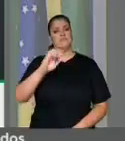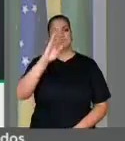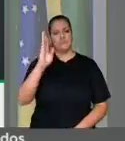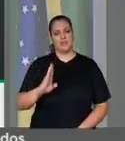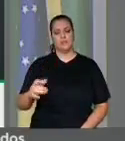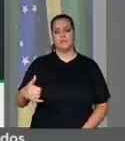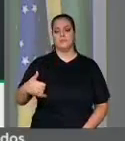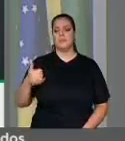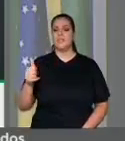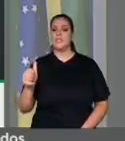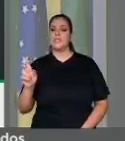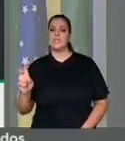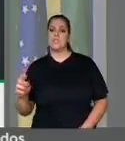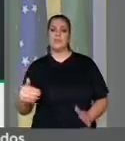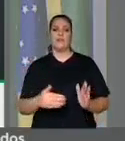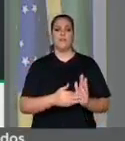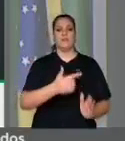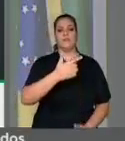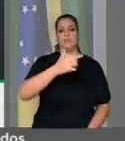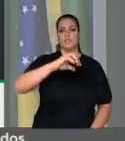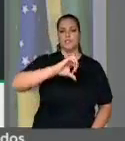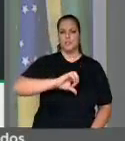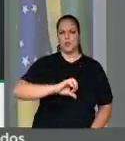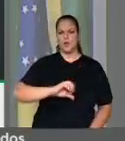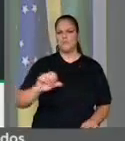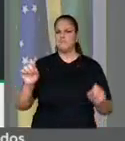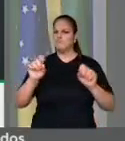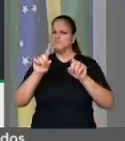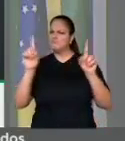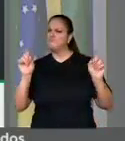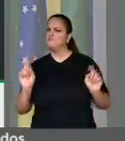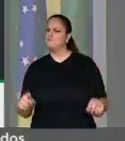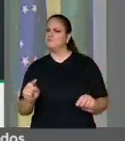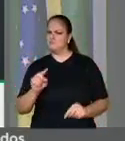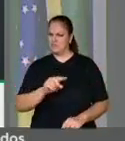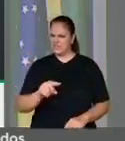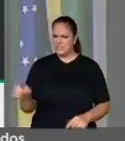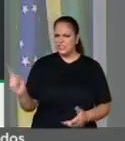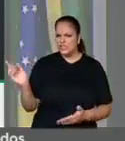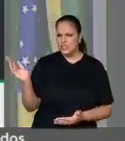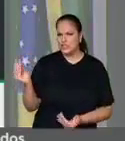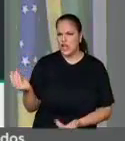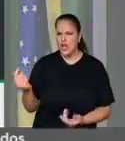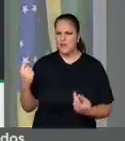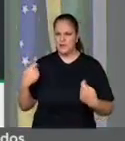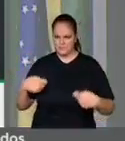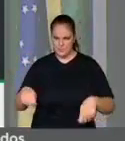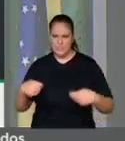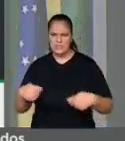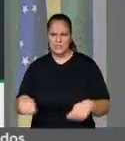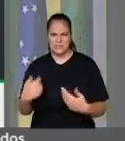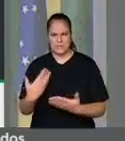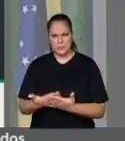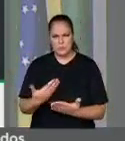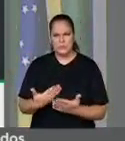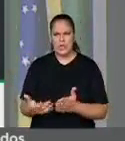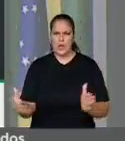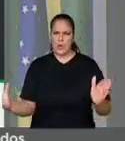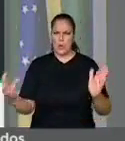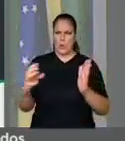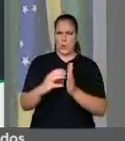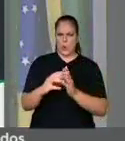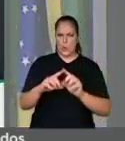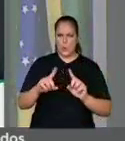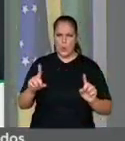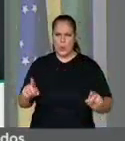29 anos. Será que todos esses jovens precisam serem concursados? Será que